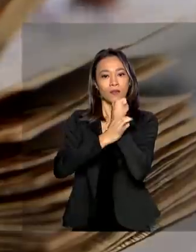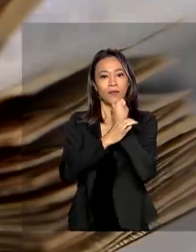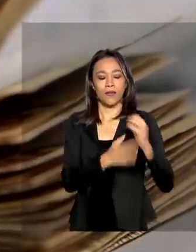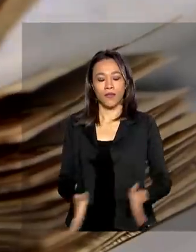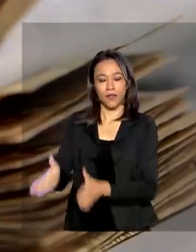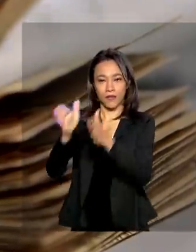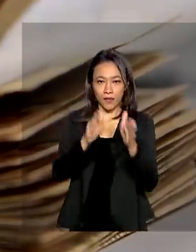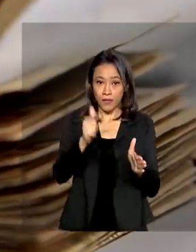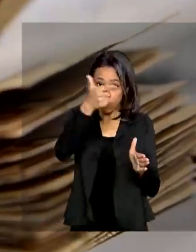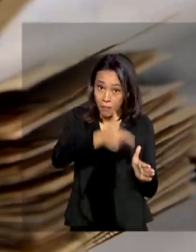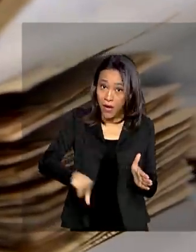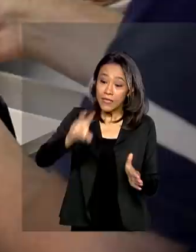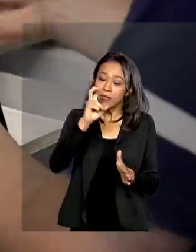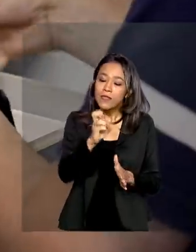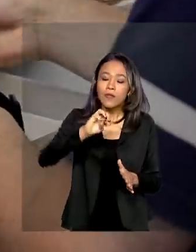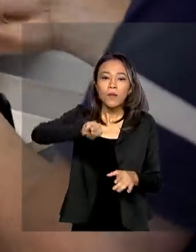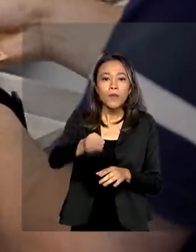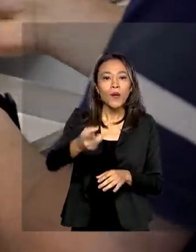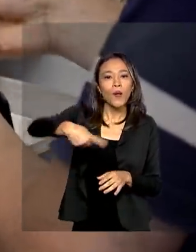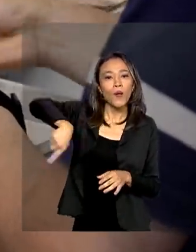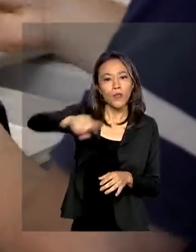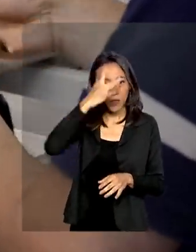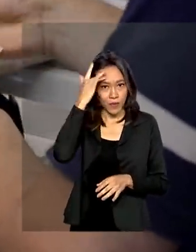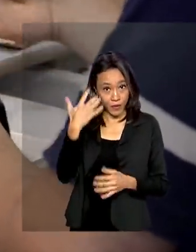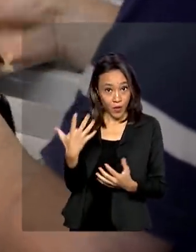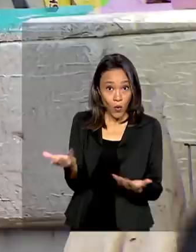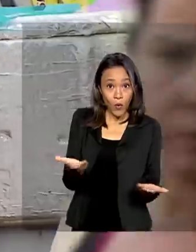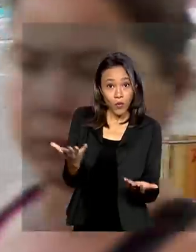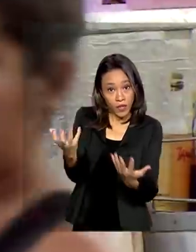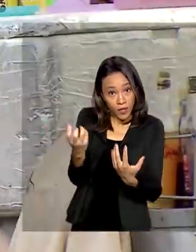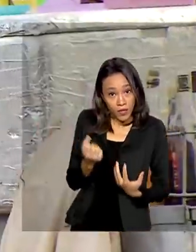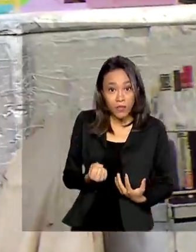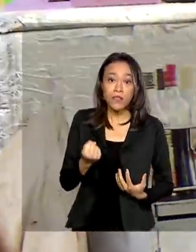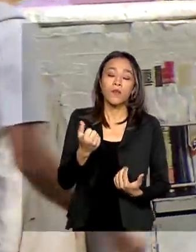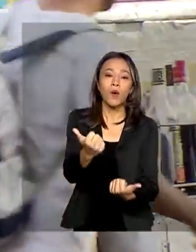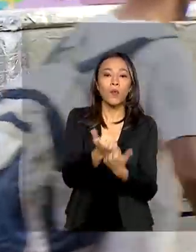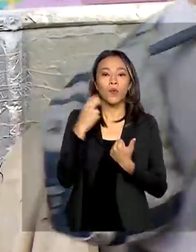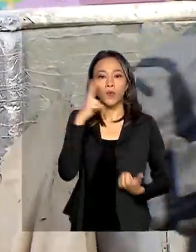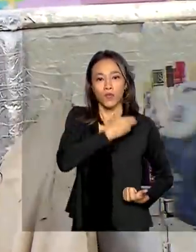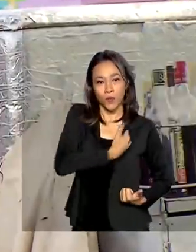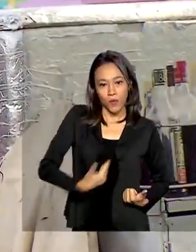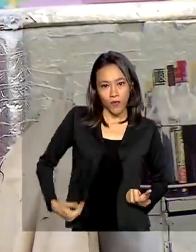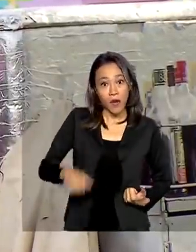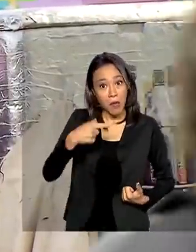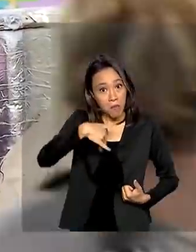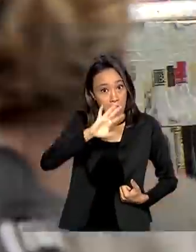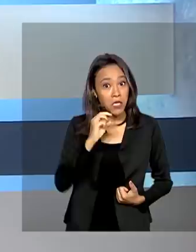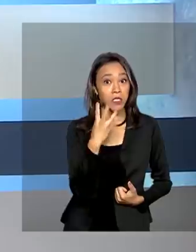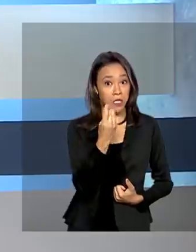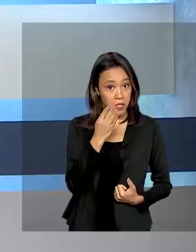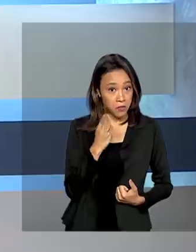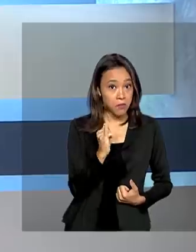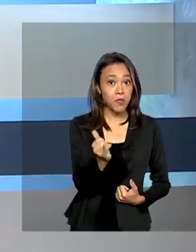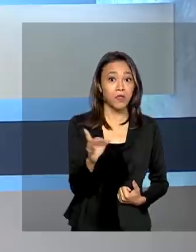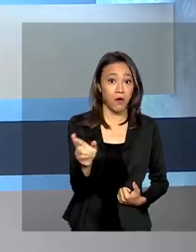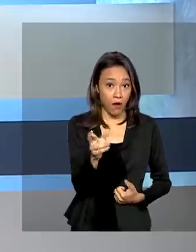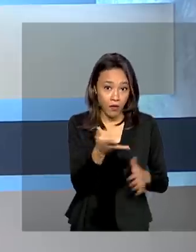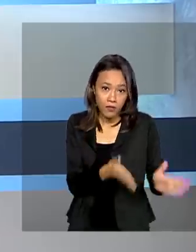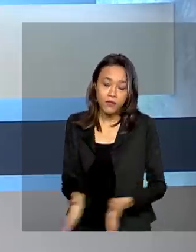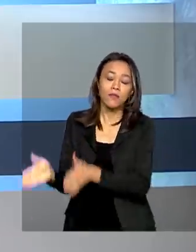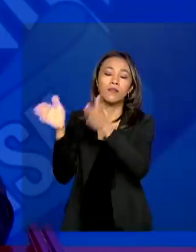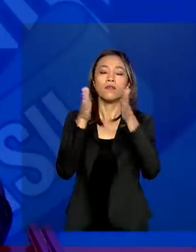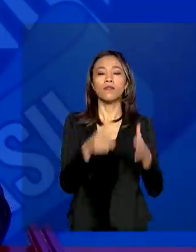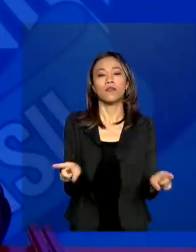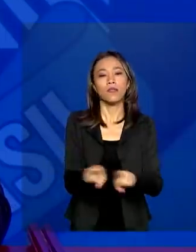milhões de pessoas recebem hoje o auxílio emergencial. O valor ultrapassa 3 bilhões e meio de reais. E veja